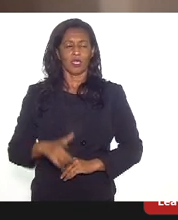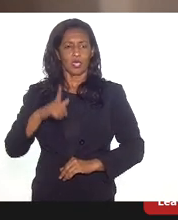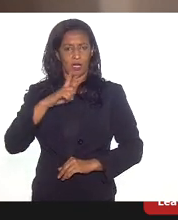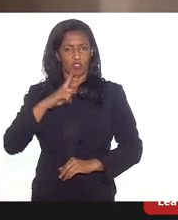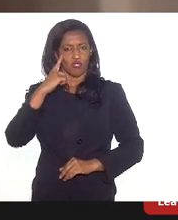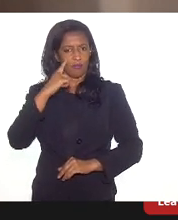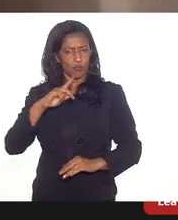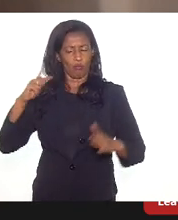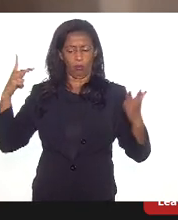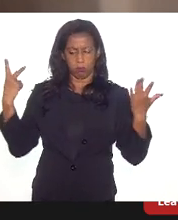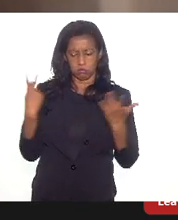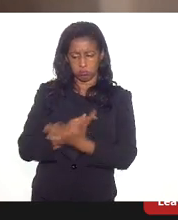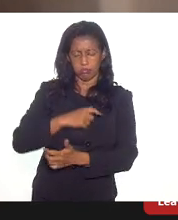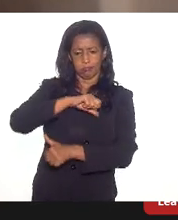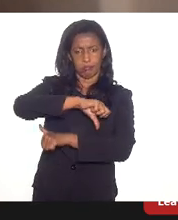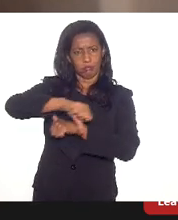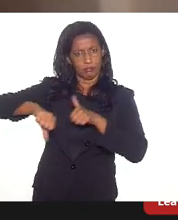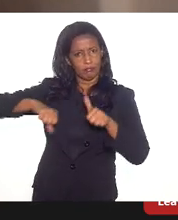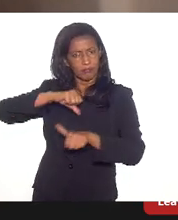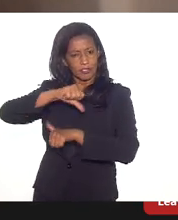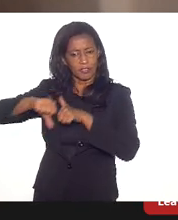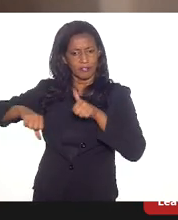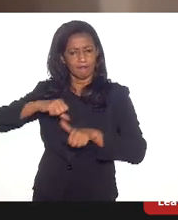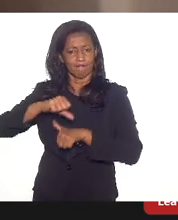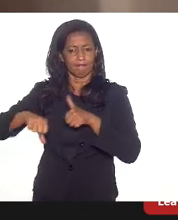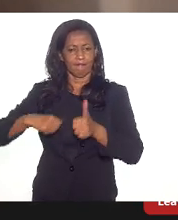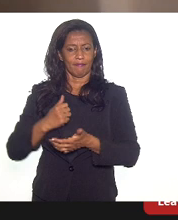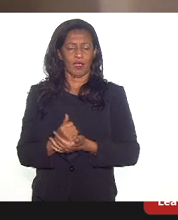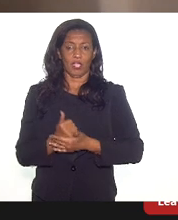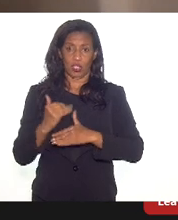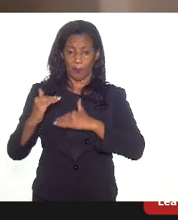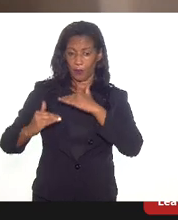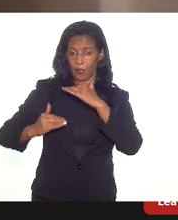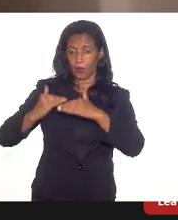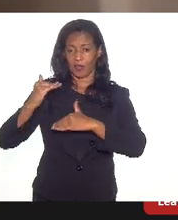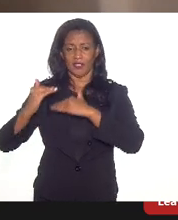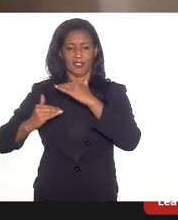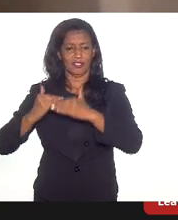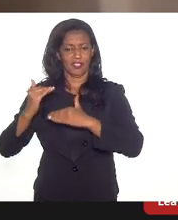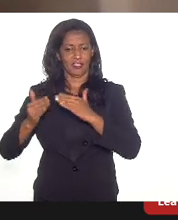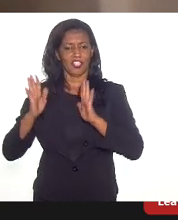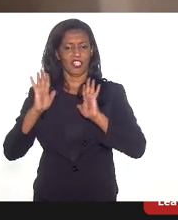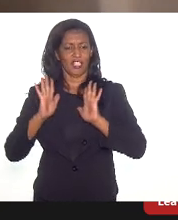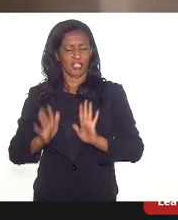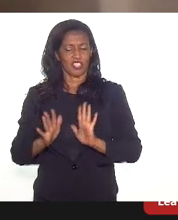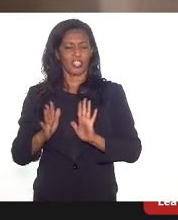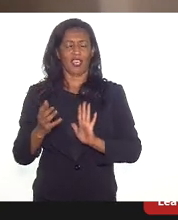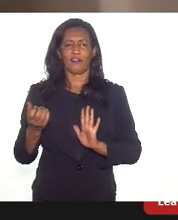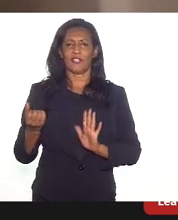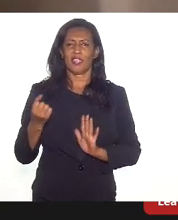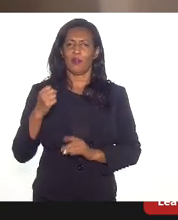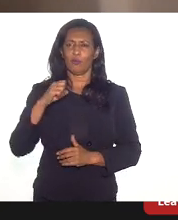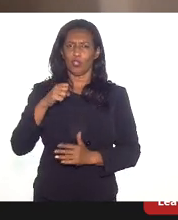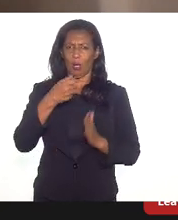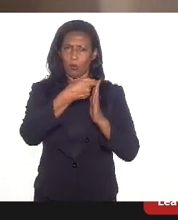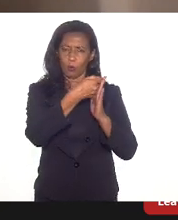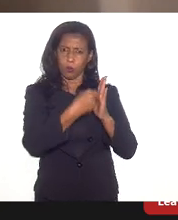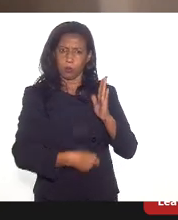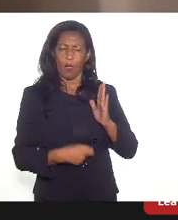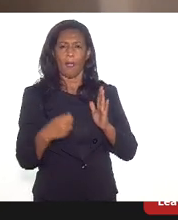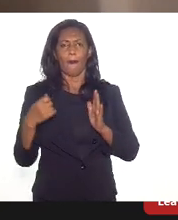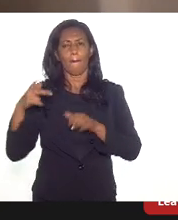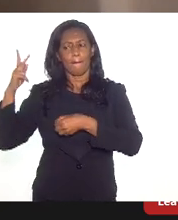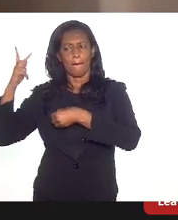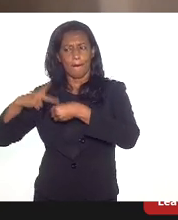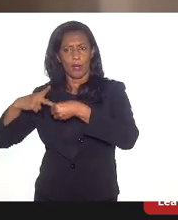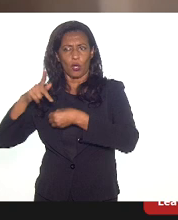acontecido, e vamos que aconteça progressivamente. já fizemos uma nota técnica sobre o petróleo de gás, estamos